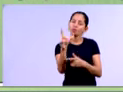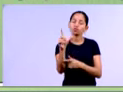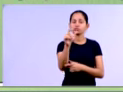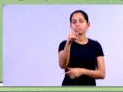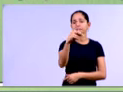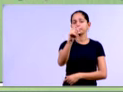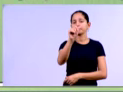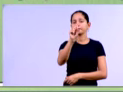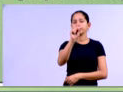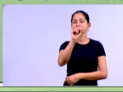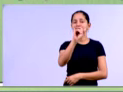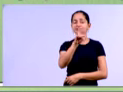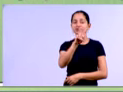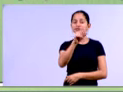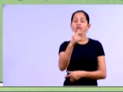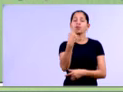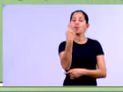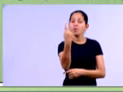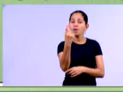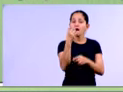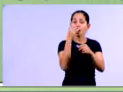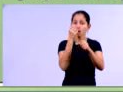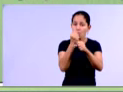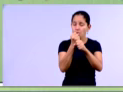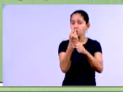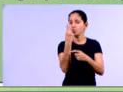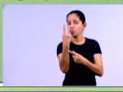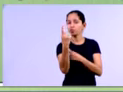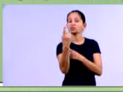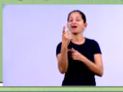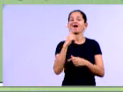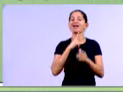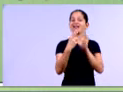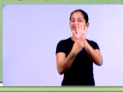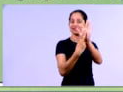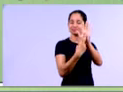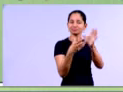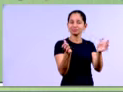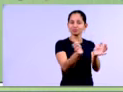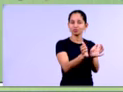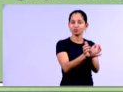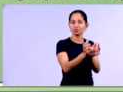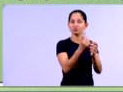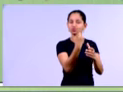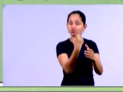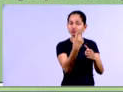Então, cada conta, ela vai ter uma participação em relação ao seu grupo, ok?